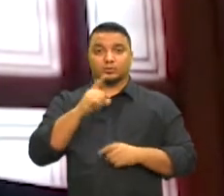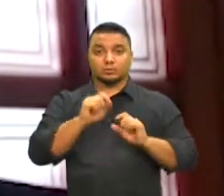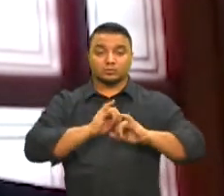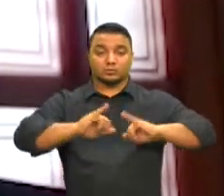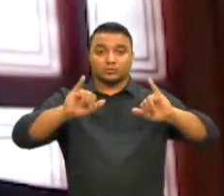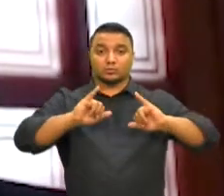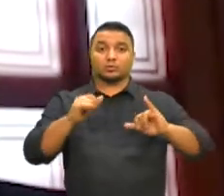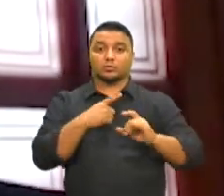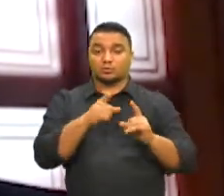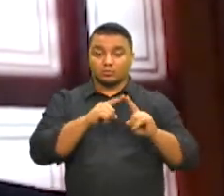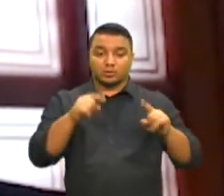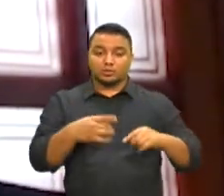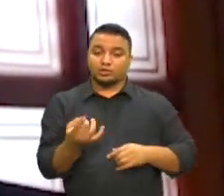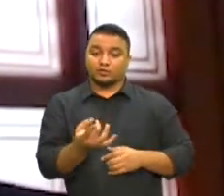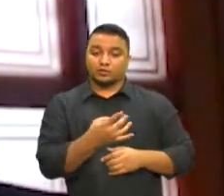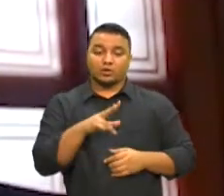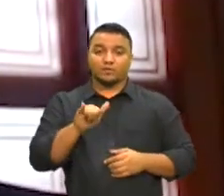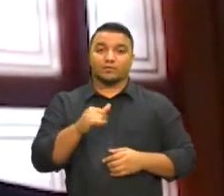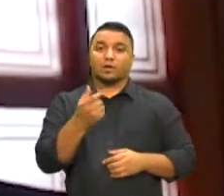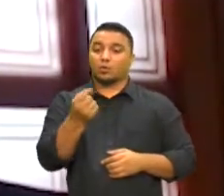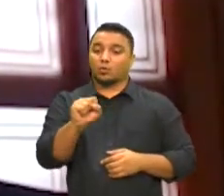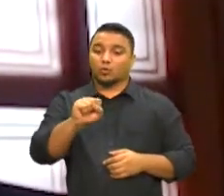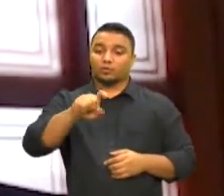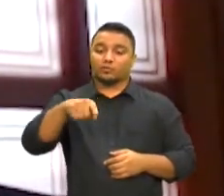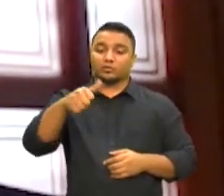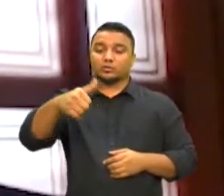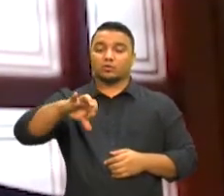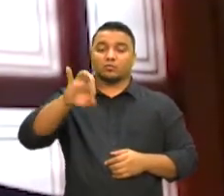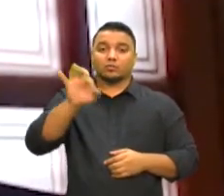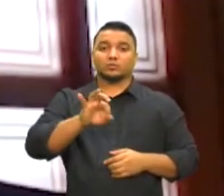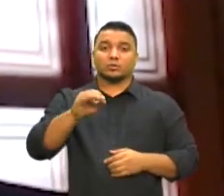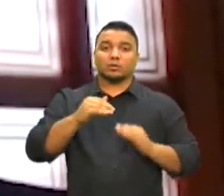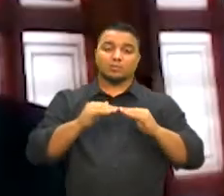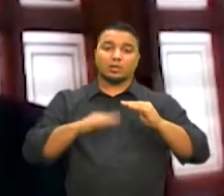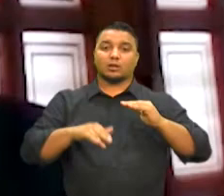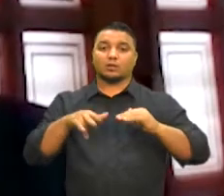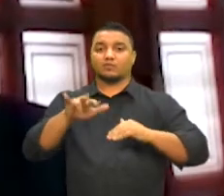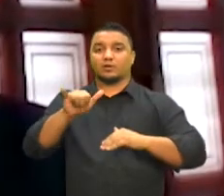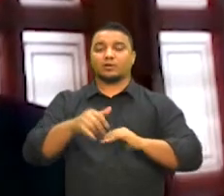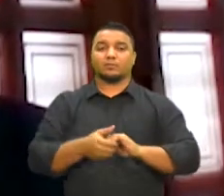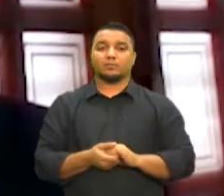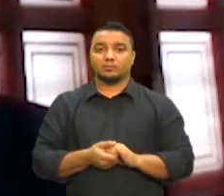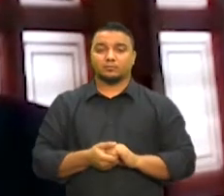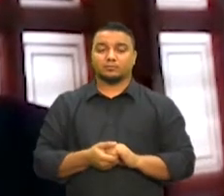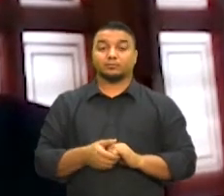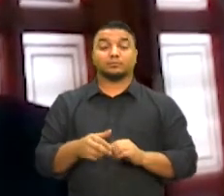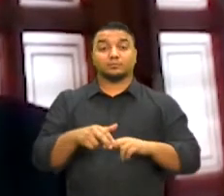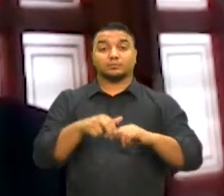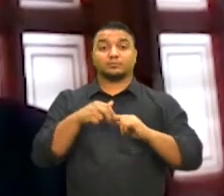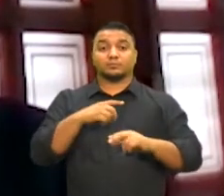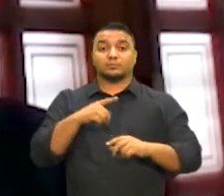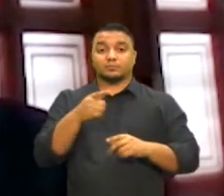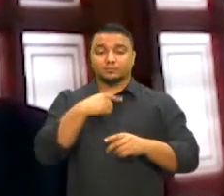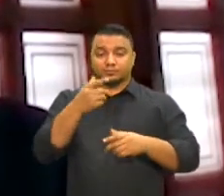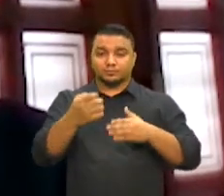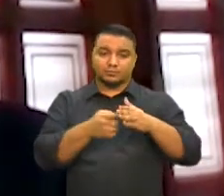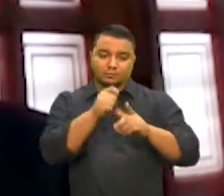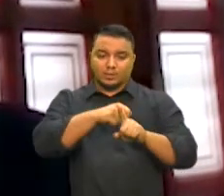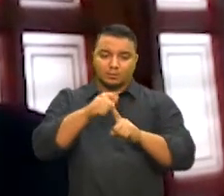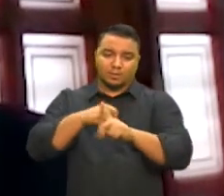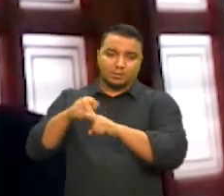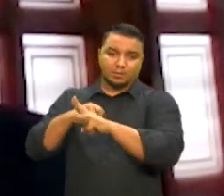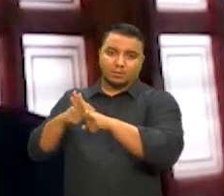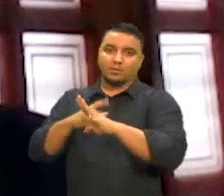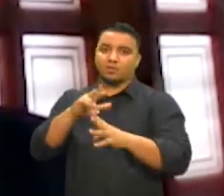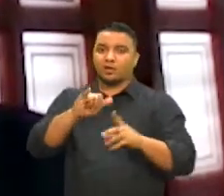planos individuais vão ficar 8,19% mais baratos. Com isso, as mensalidades desses planos serão